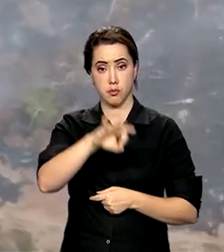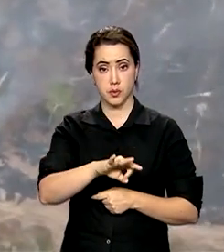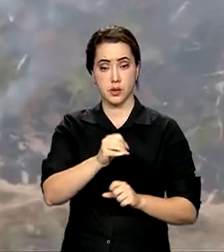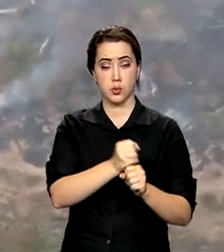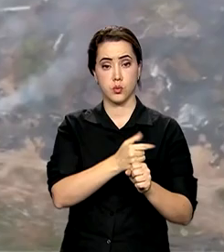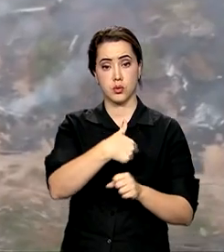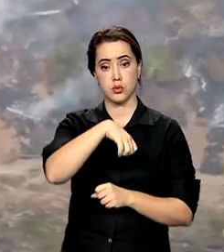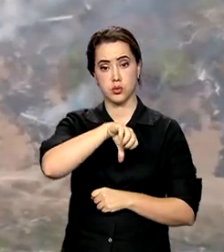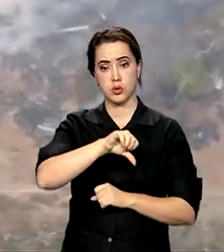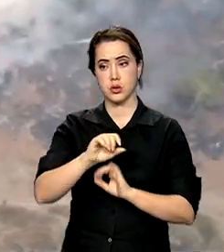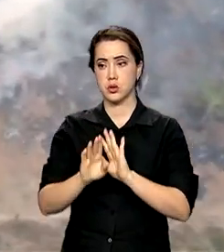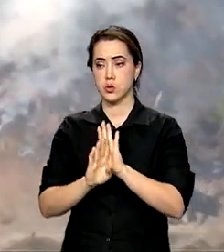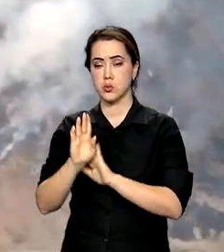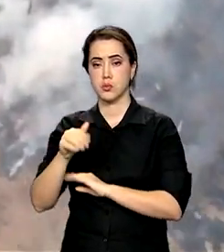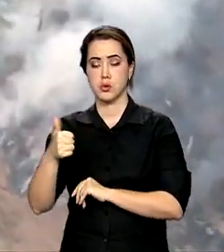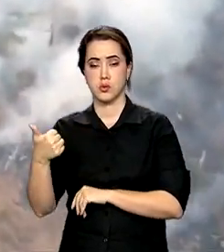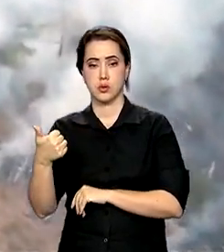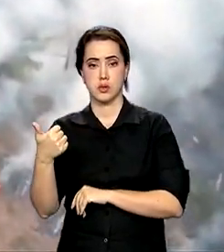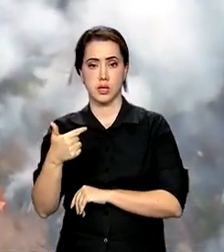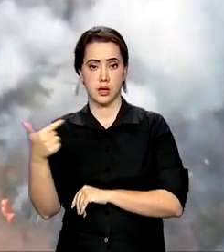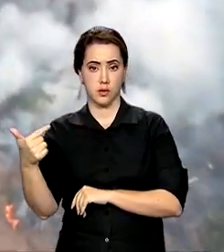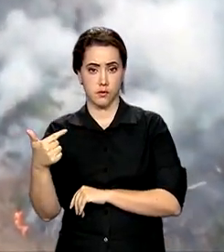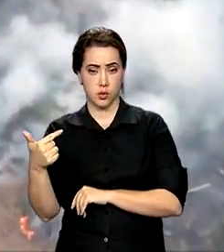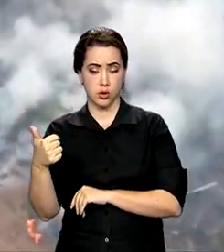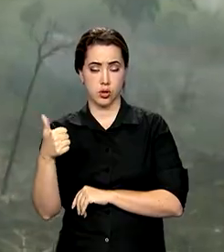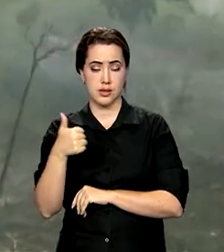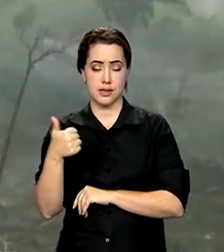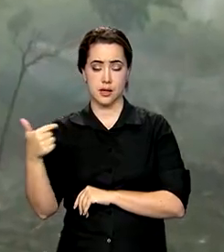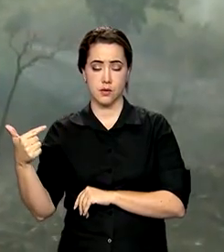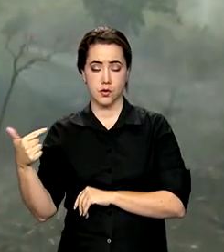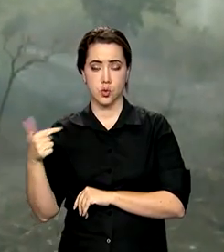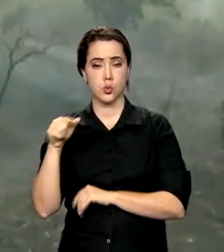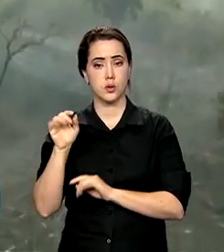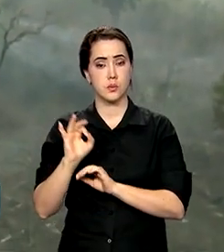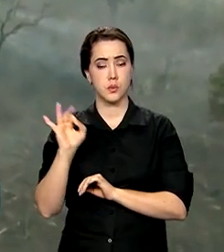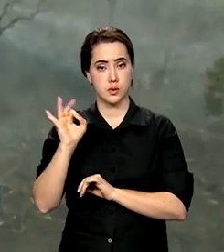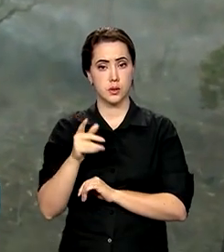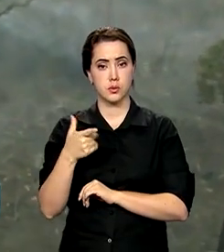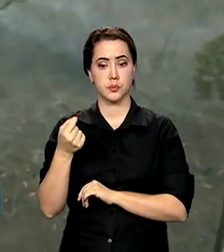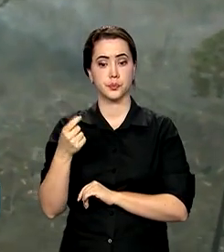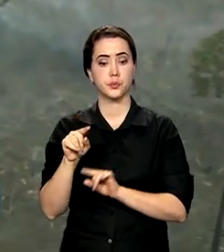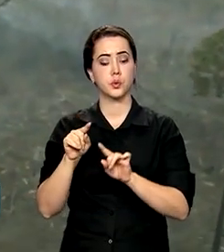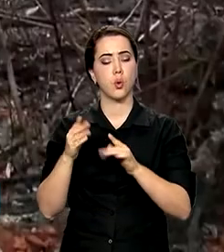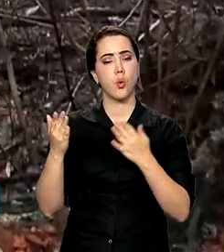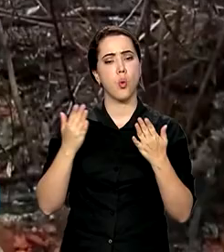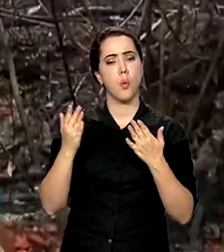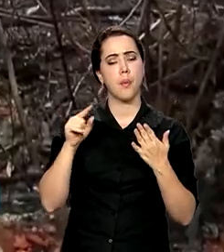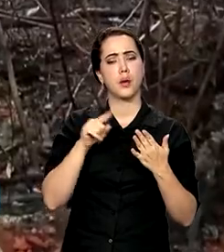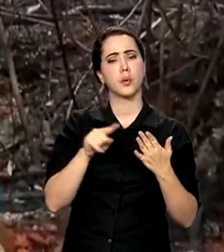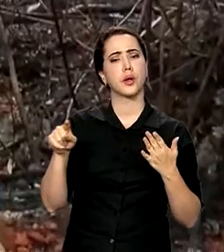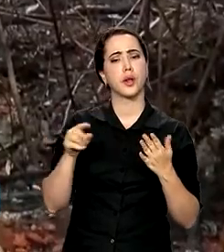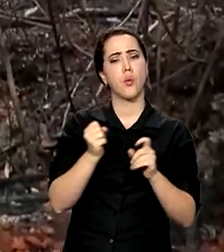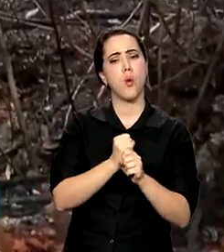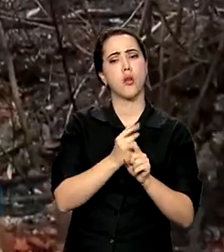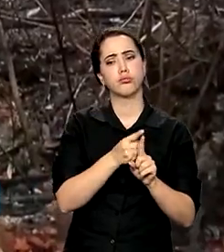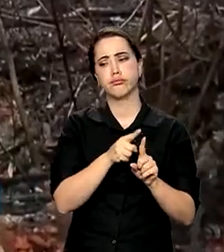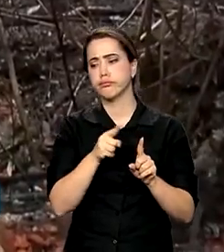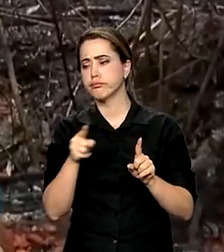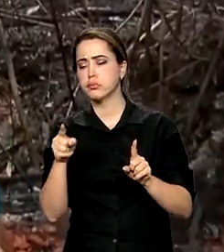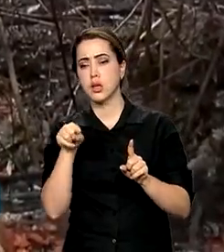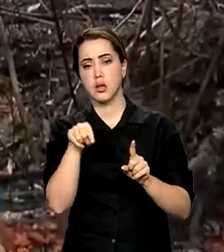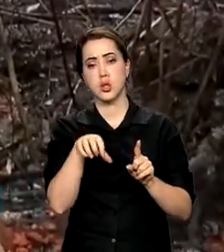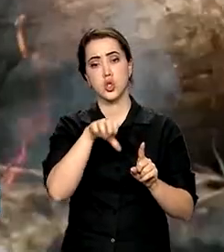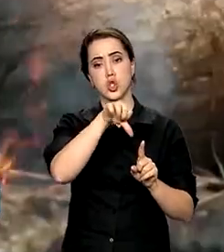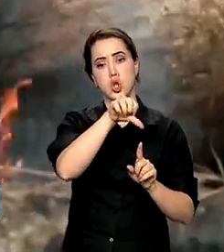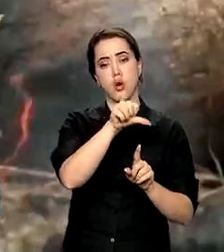e de 122% em 2020. Este crescimento leva em consideração a média de emissões dos